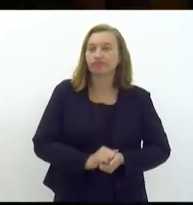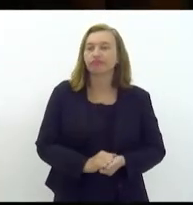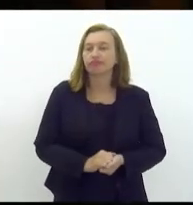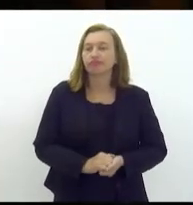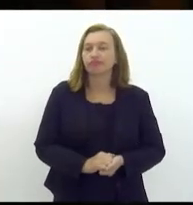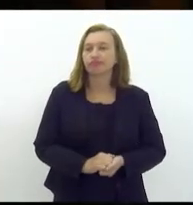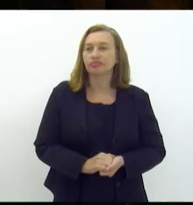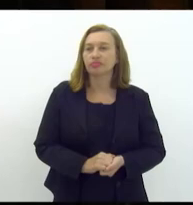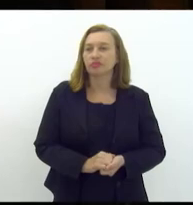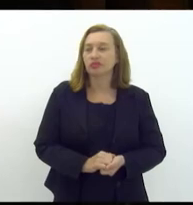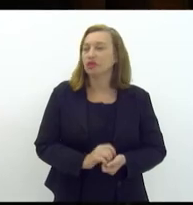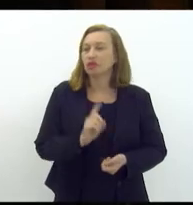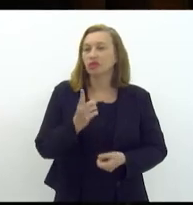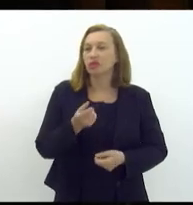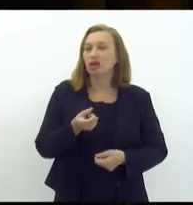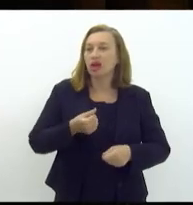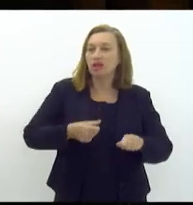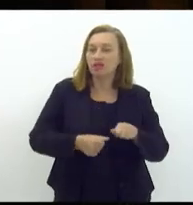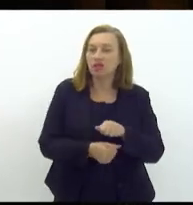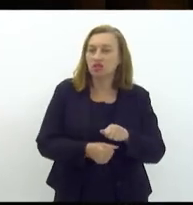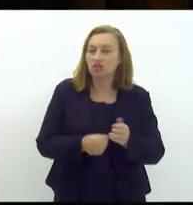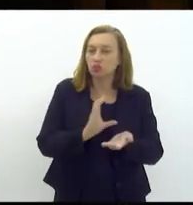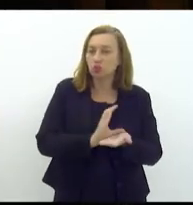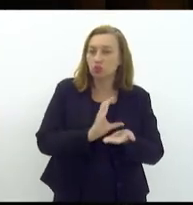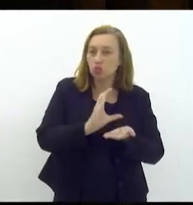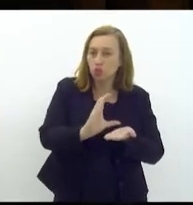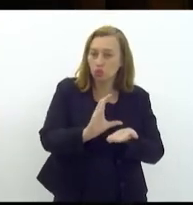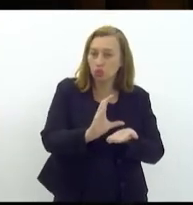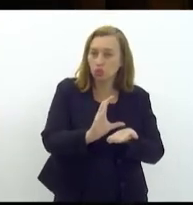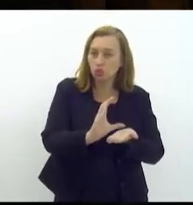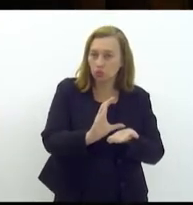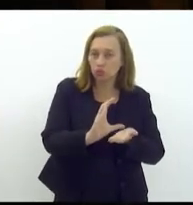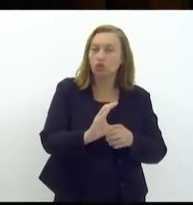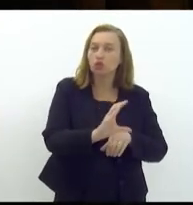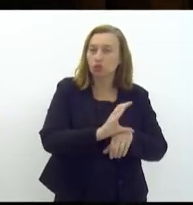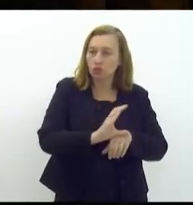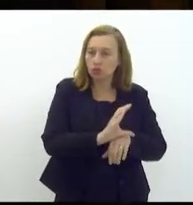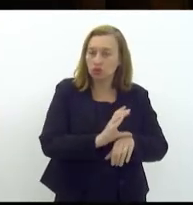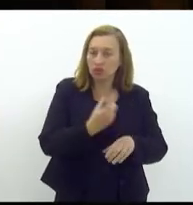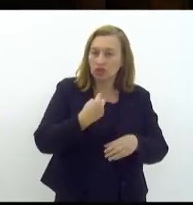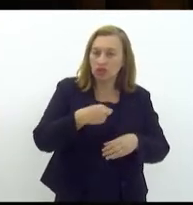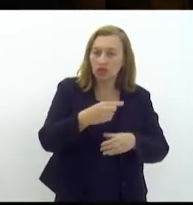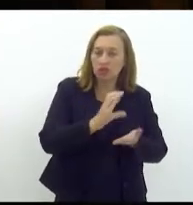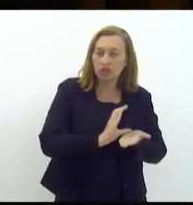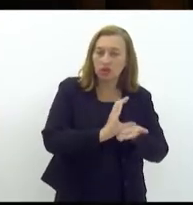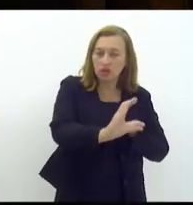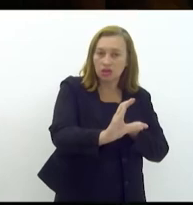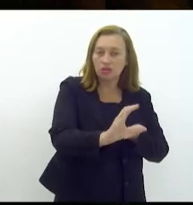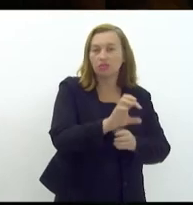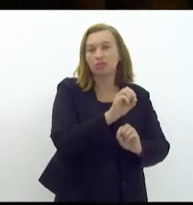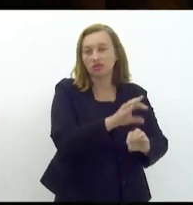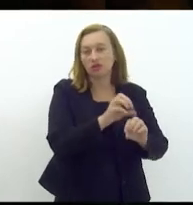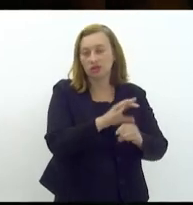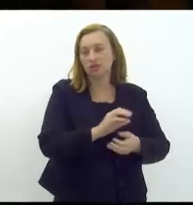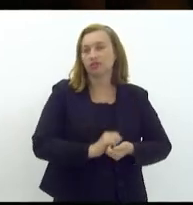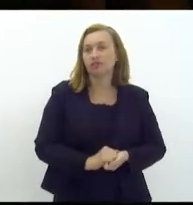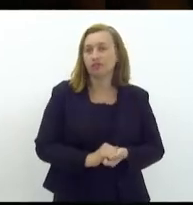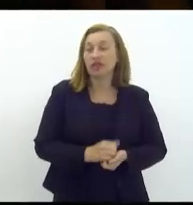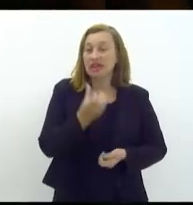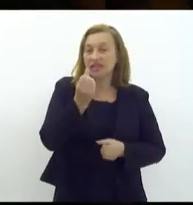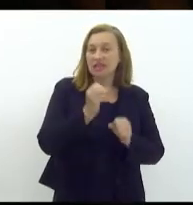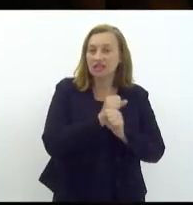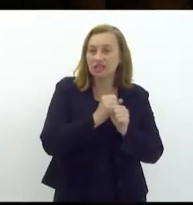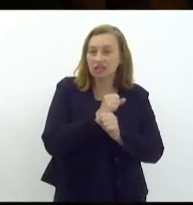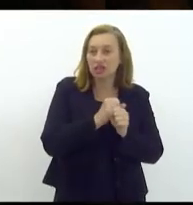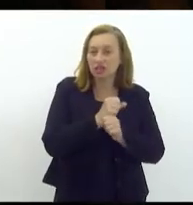ele não está investindo os recursos que constitucionalmente deveriam ir para a educação durante seis anos